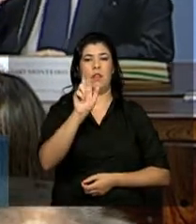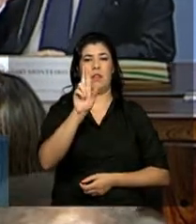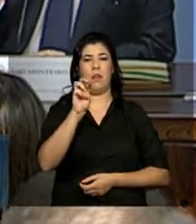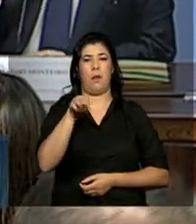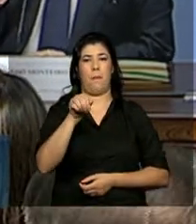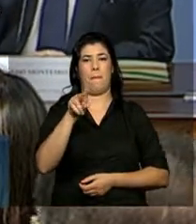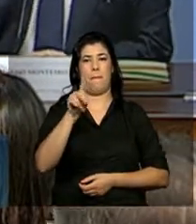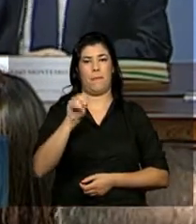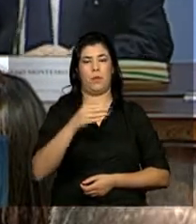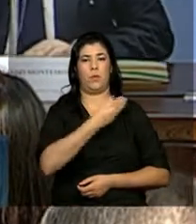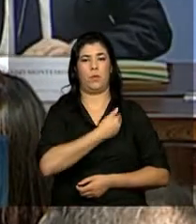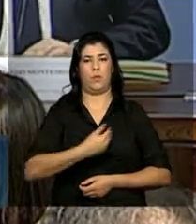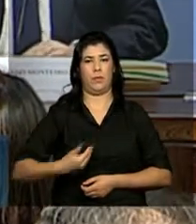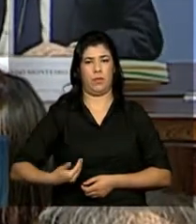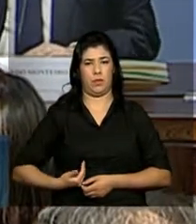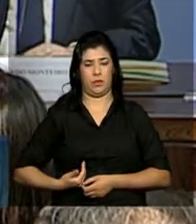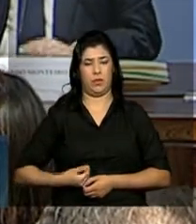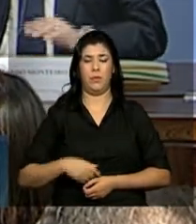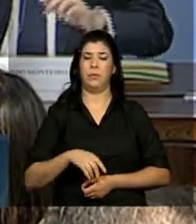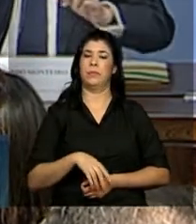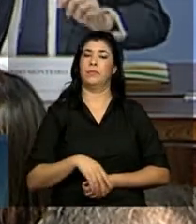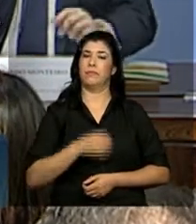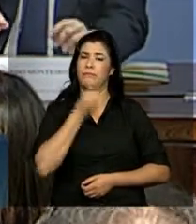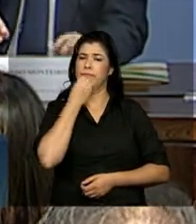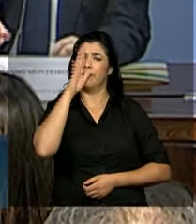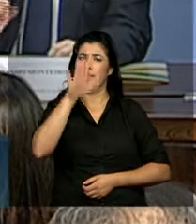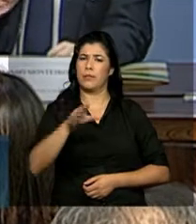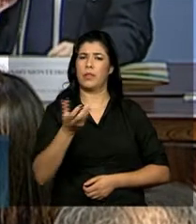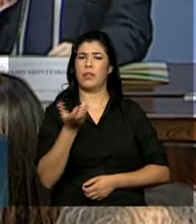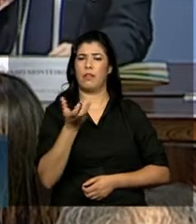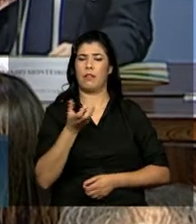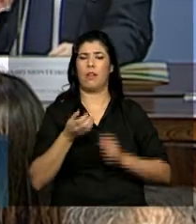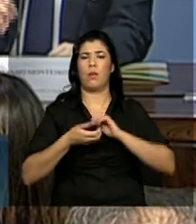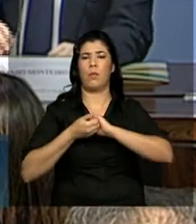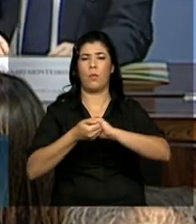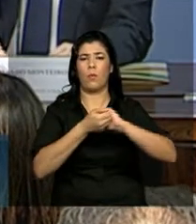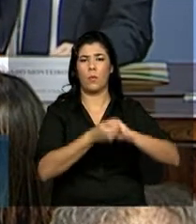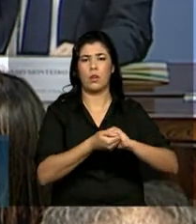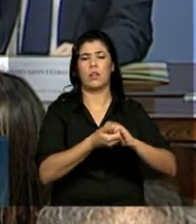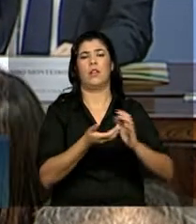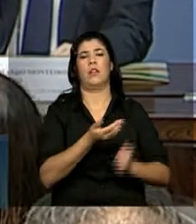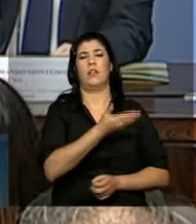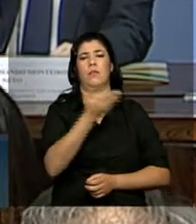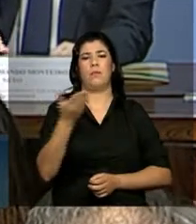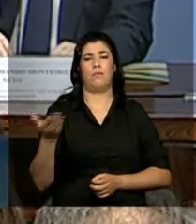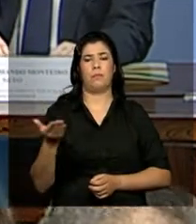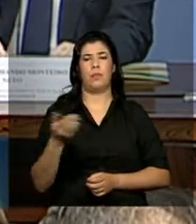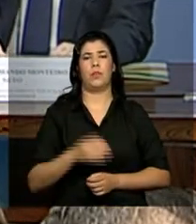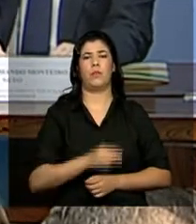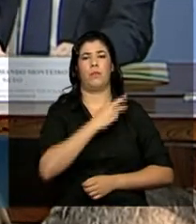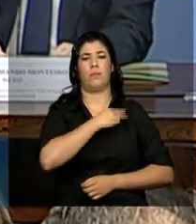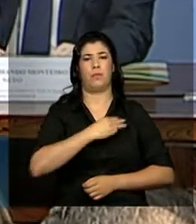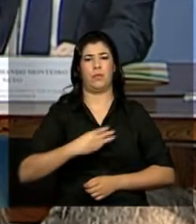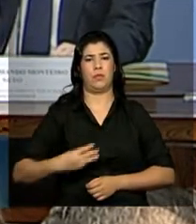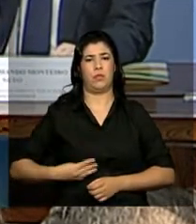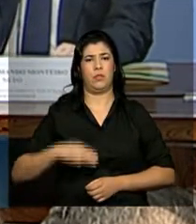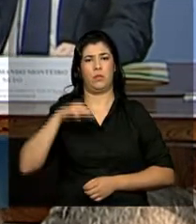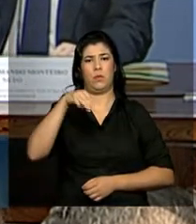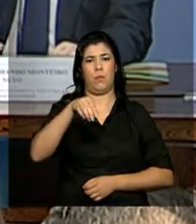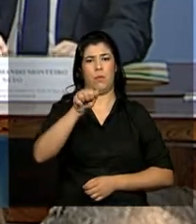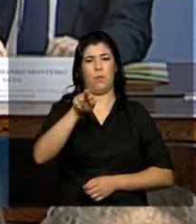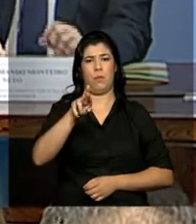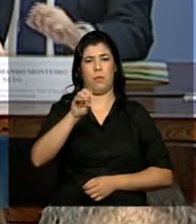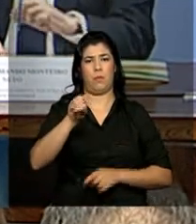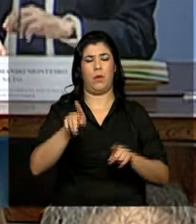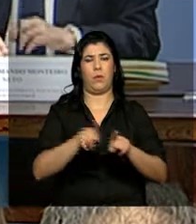quero cumprimentar o nosso ministro Mauro Vieira. Quero saudar a presença aqui nessa reunião e no